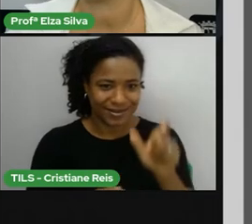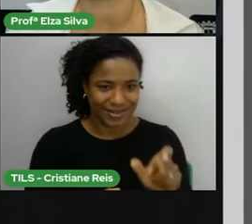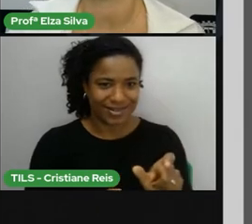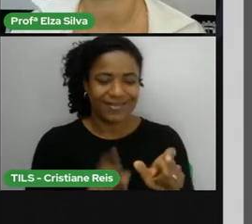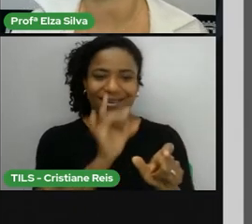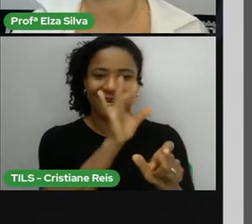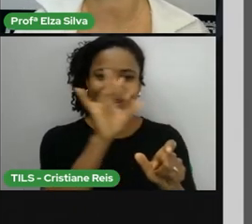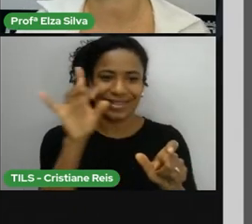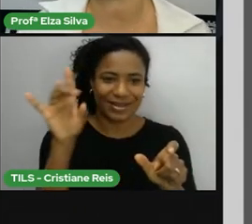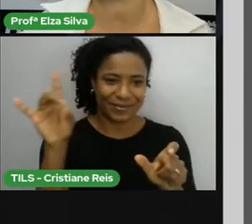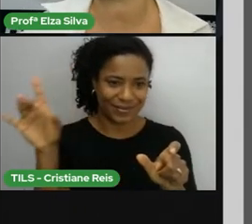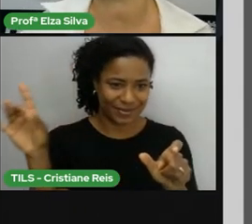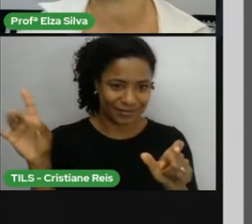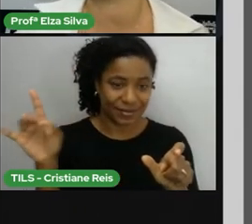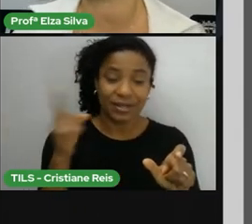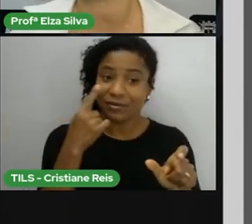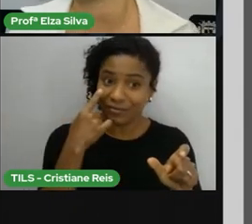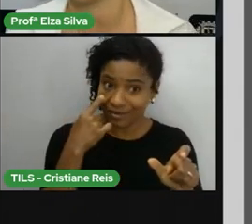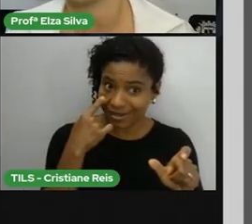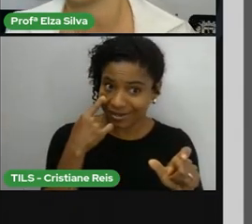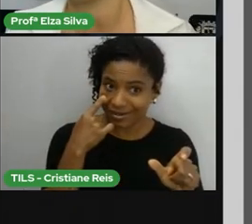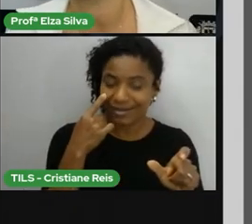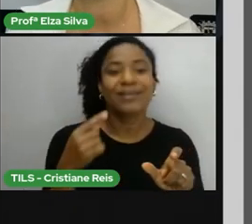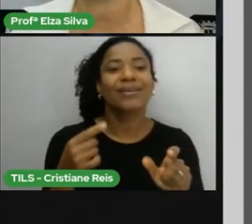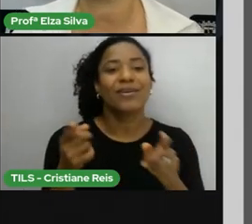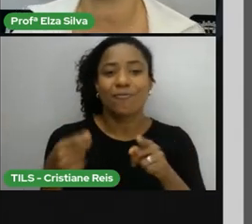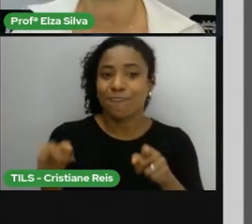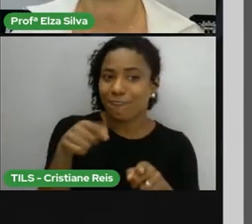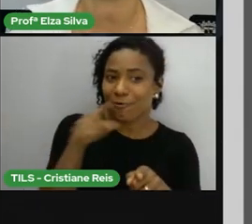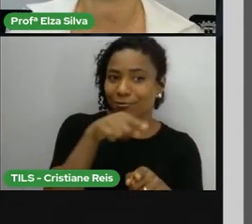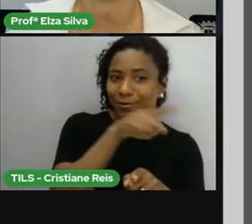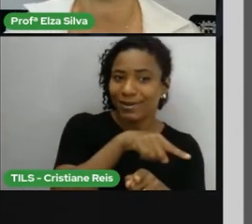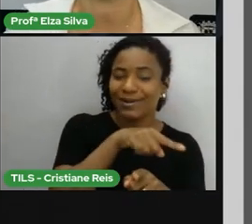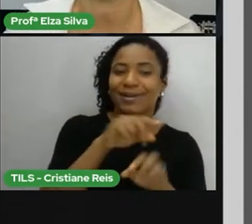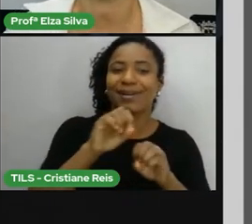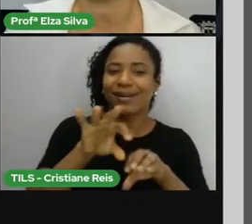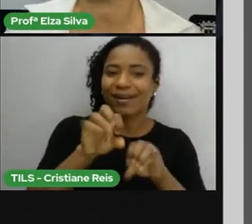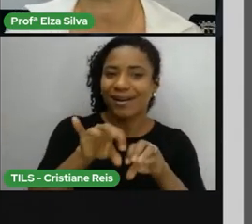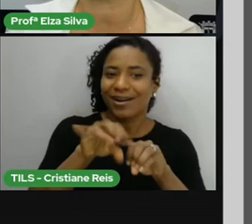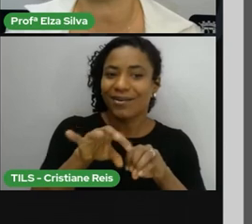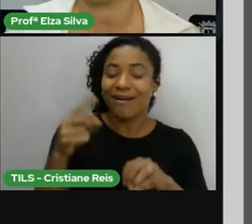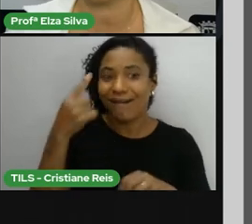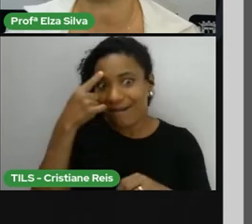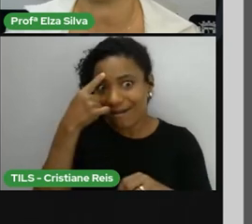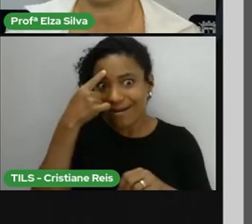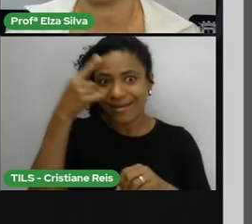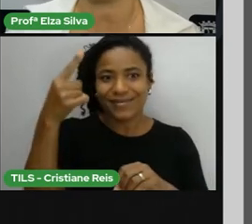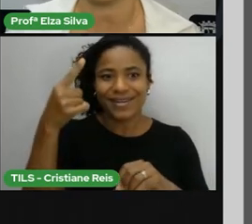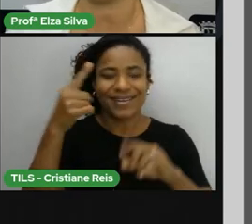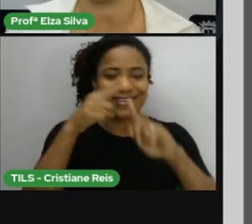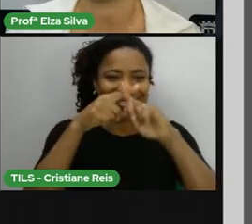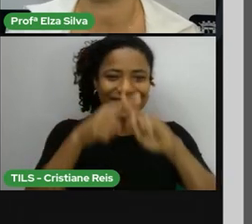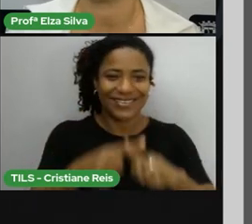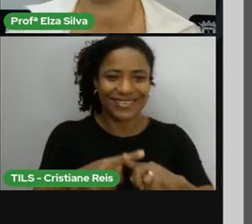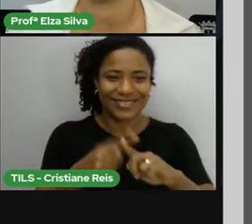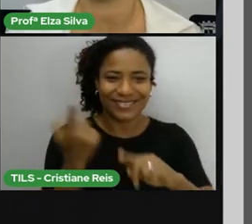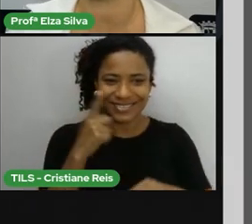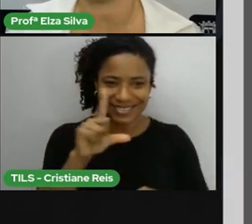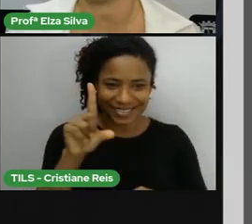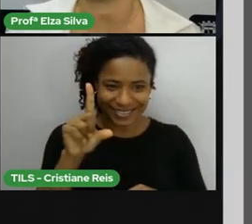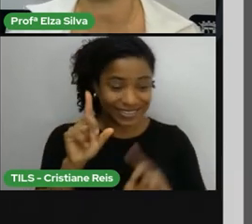-se de que assistir novamente a nossa aula também te ajudará a resolver esse desafio com sucesso.